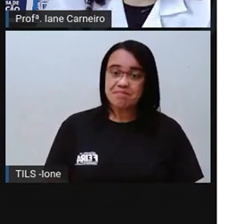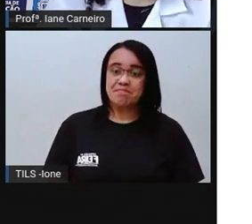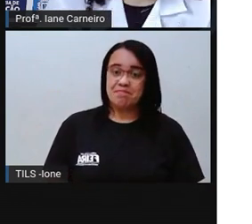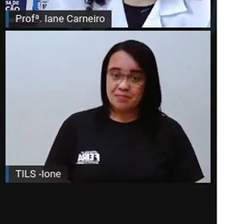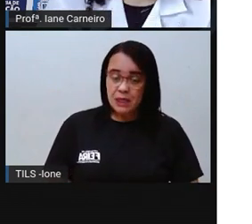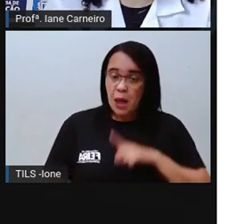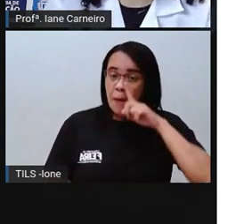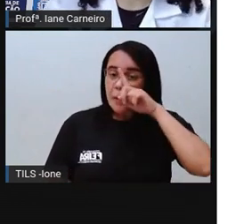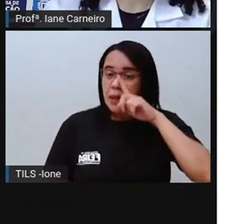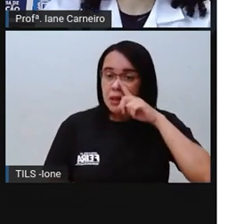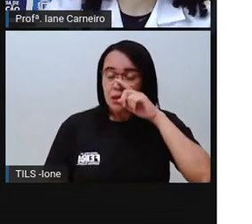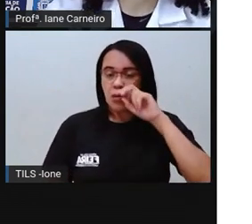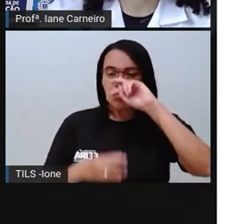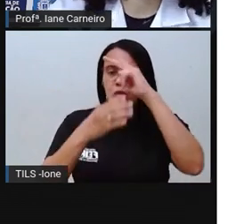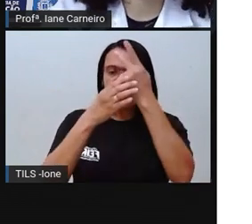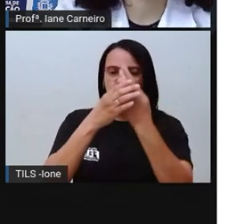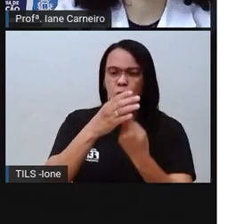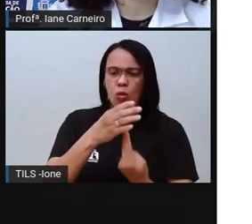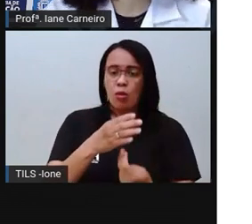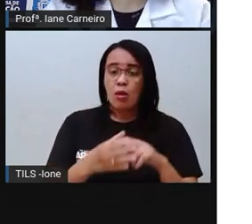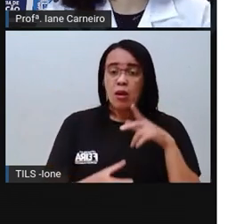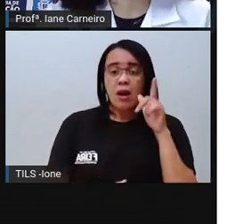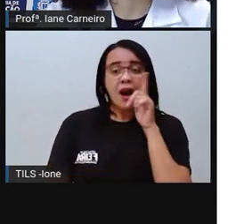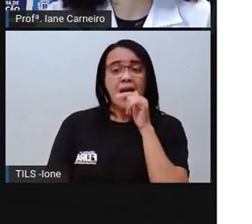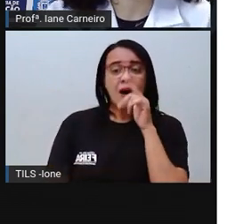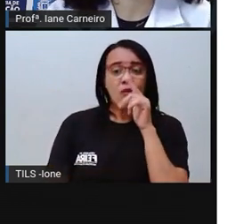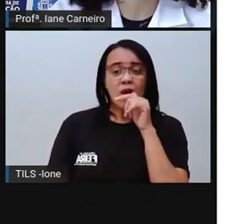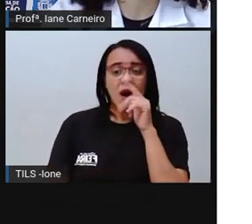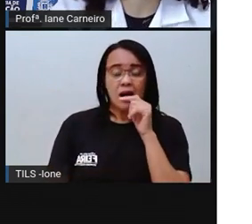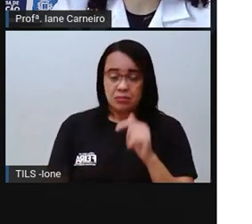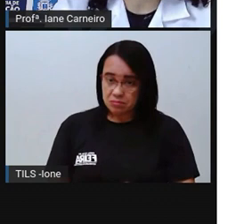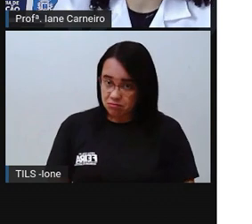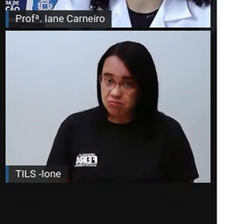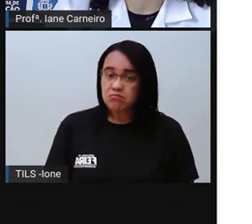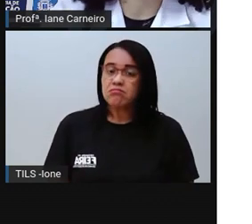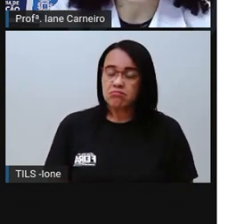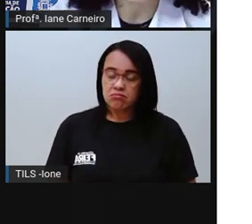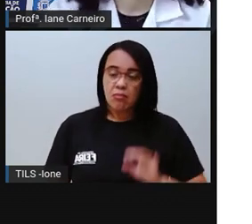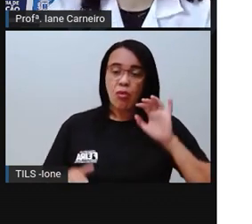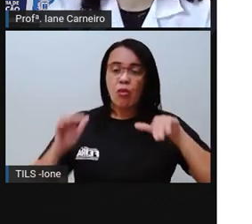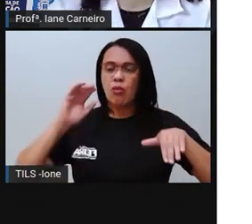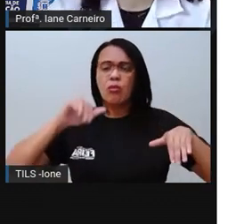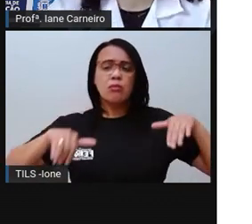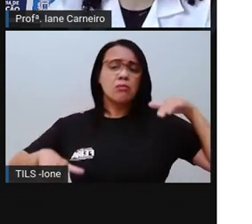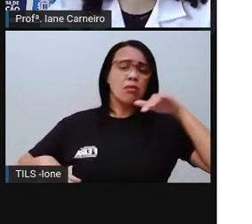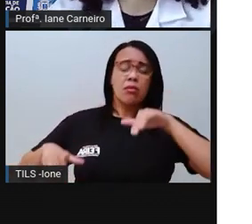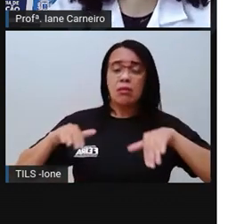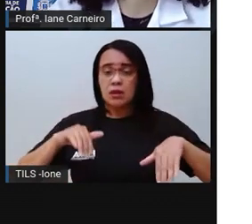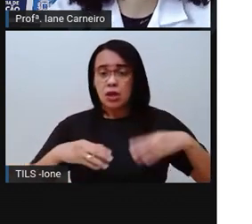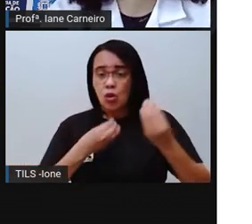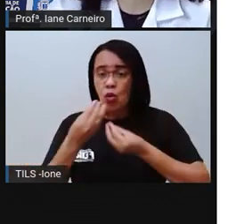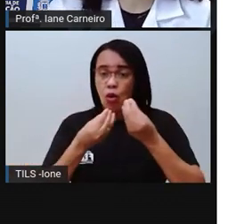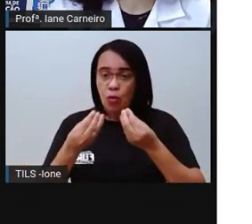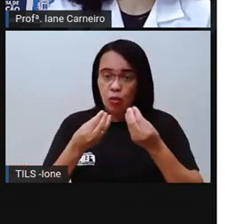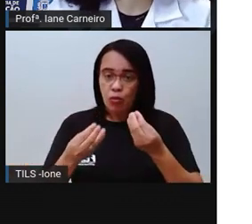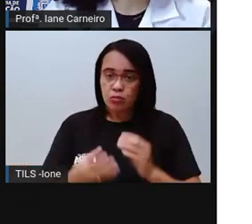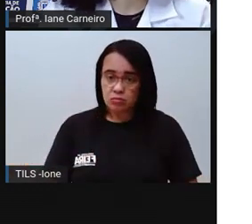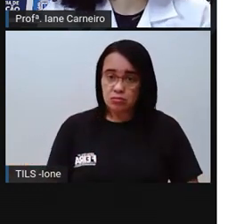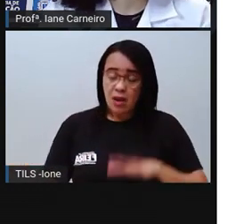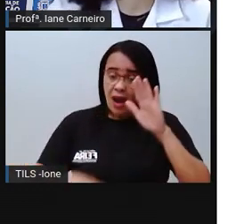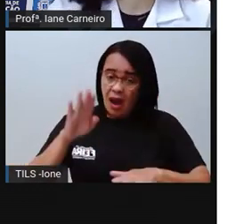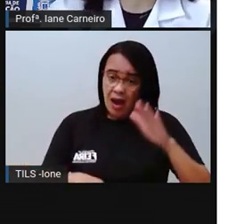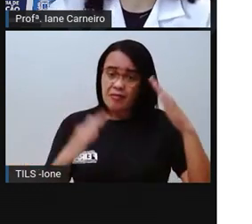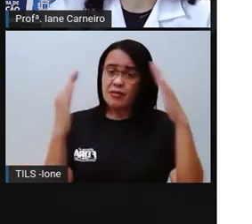as crianças não se afogam, né? Só na piscina, só no mar, na praia, né? Tem muitas crianças que se afogam em